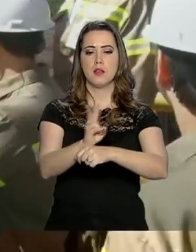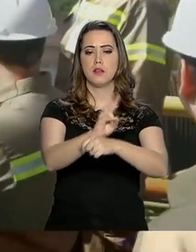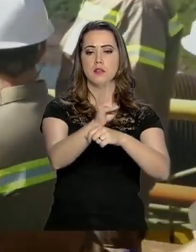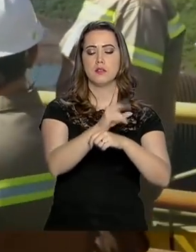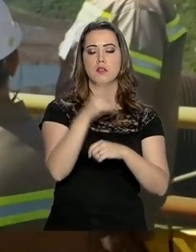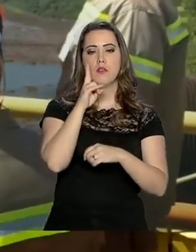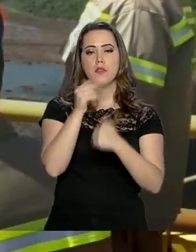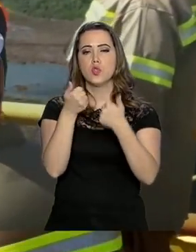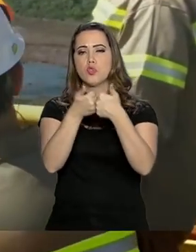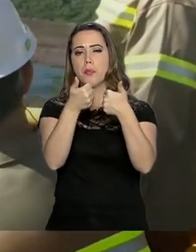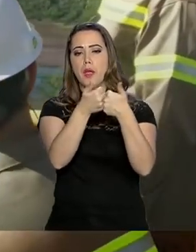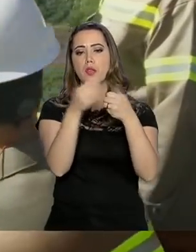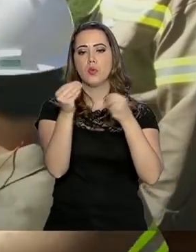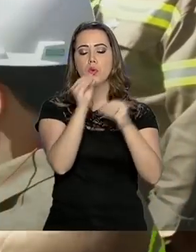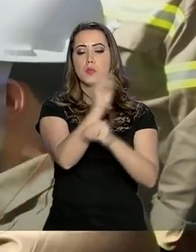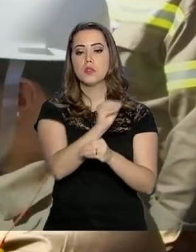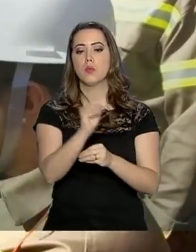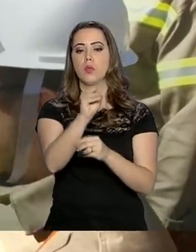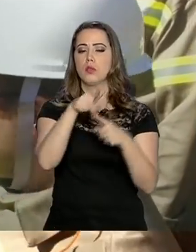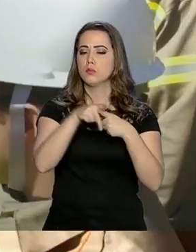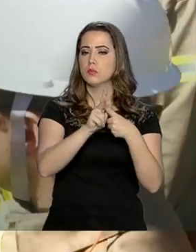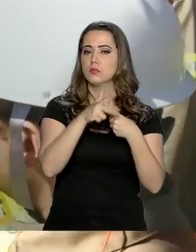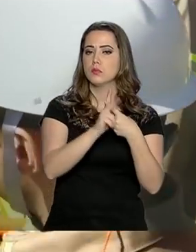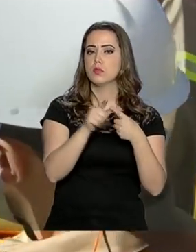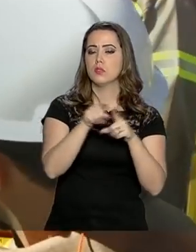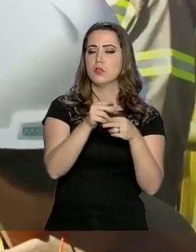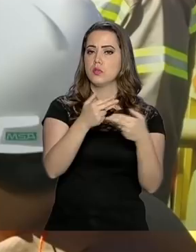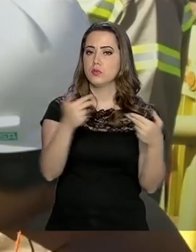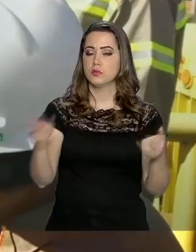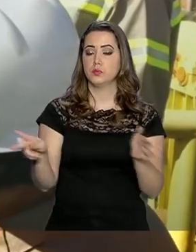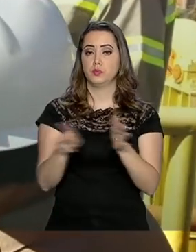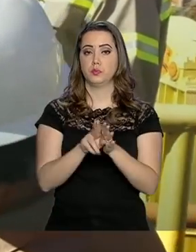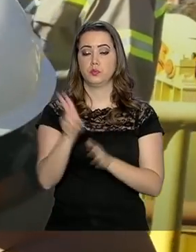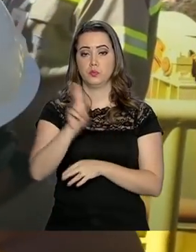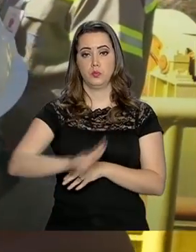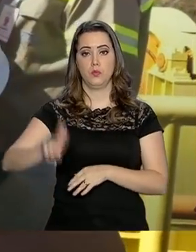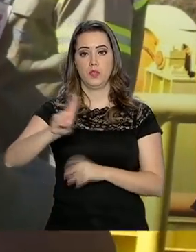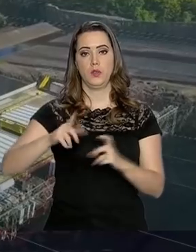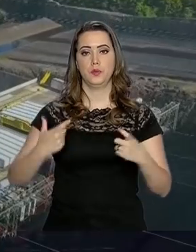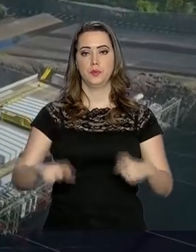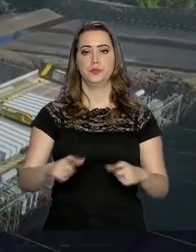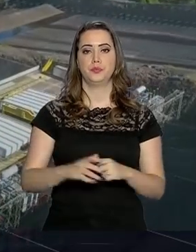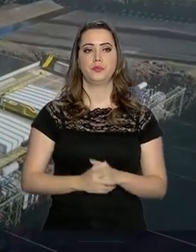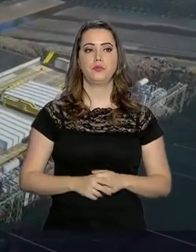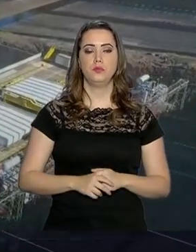de perto como está a conservação, a manutenção e os instrumentos utilizados no local.